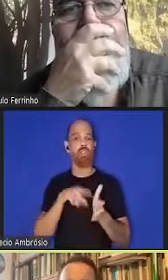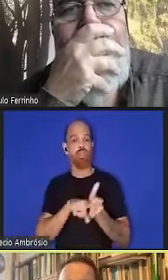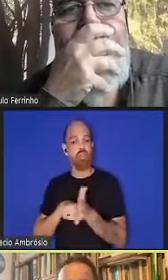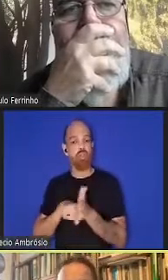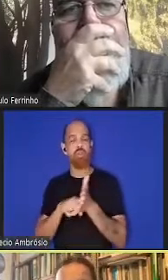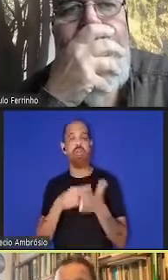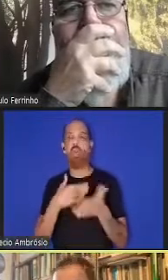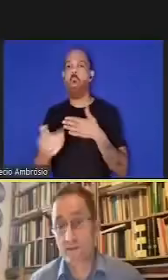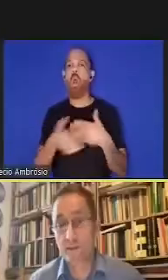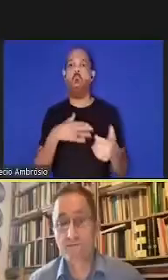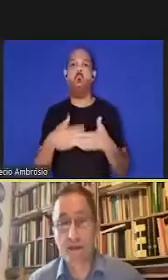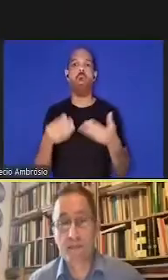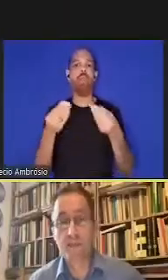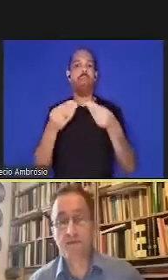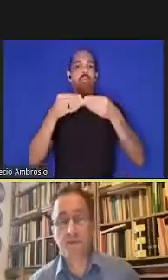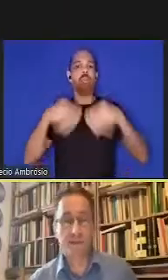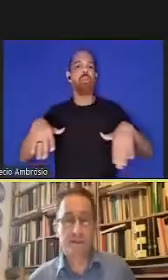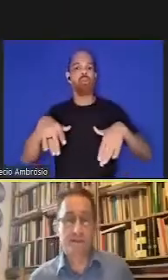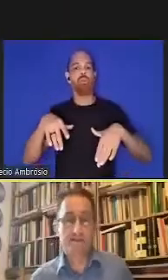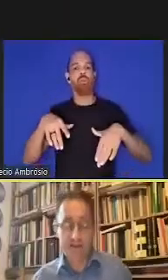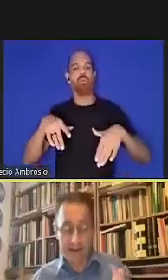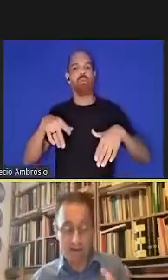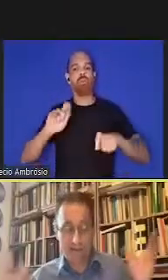causado pela humanidade